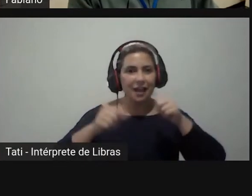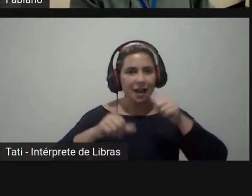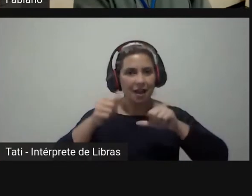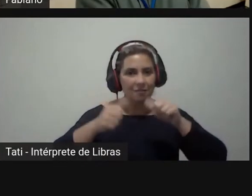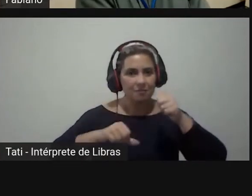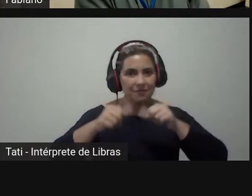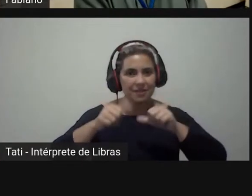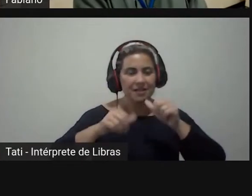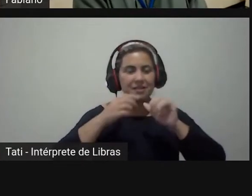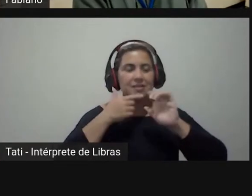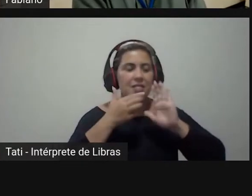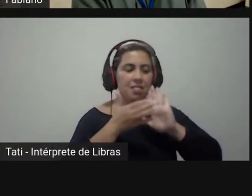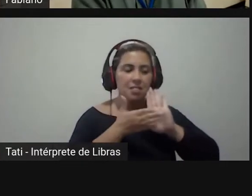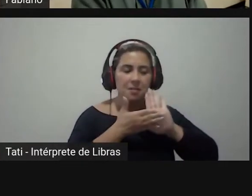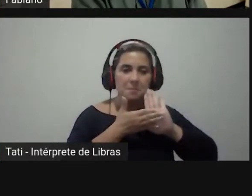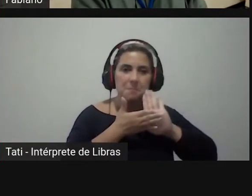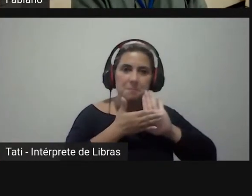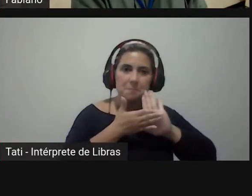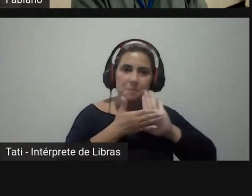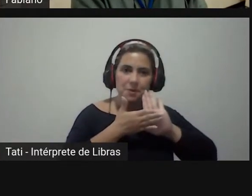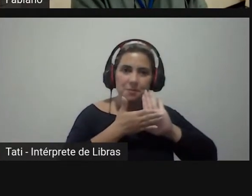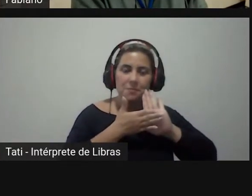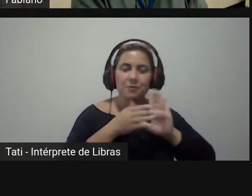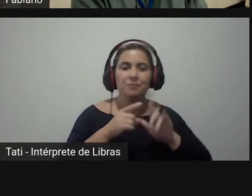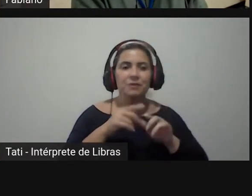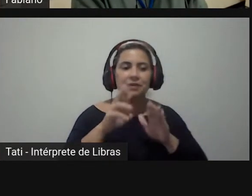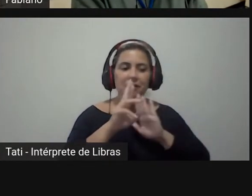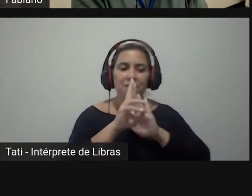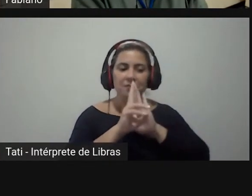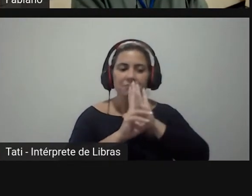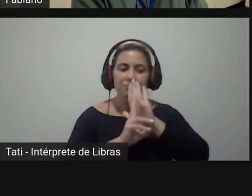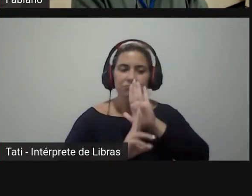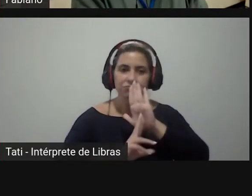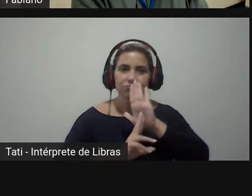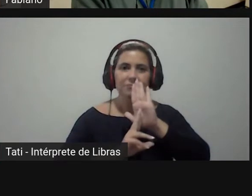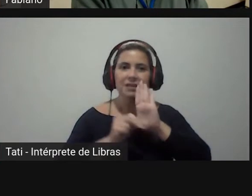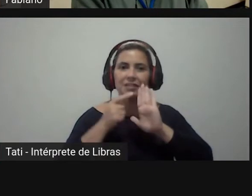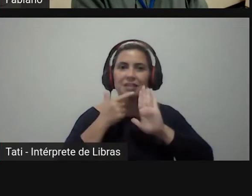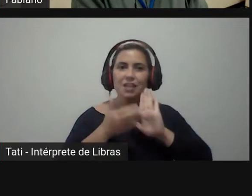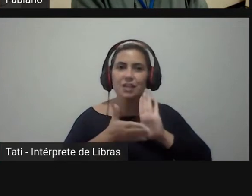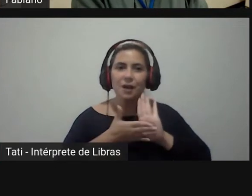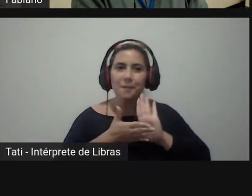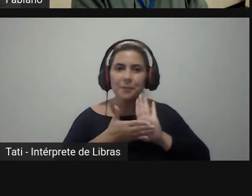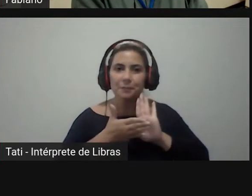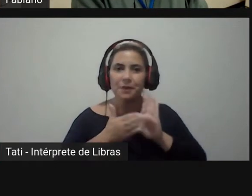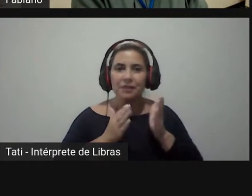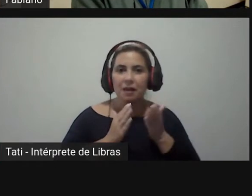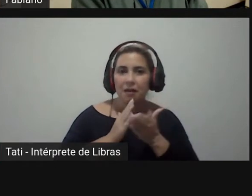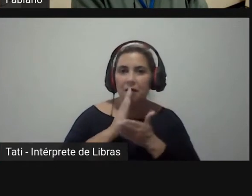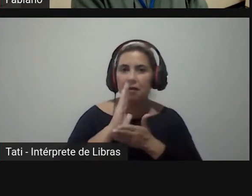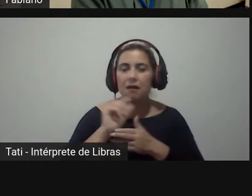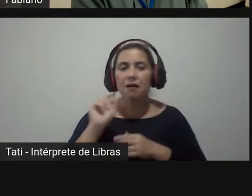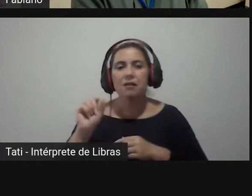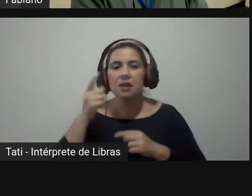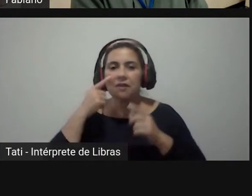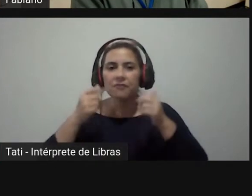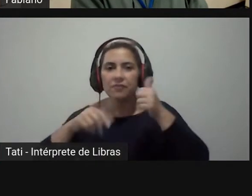proposta quanto dos relatórios posteriores caso a proposta seja aprovada porque